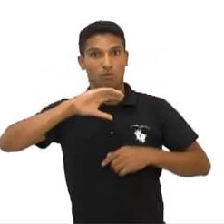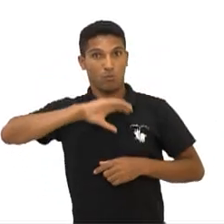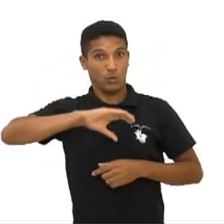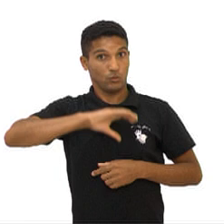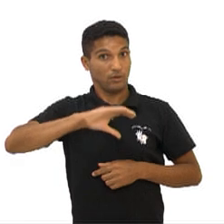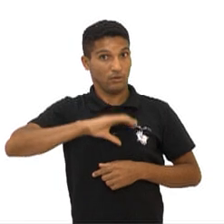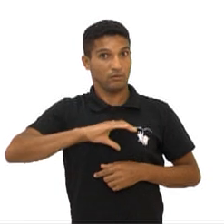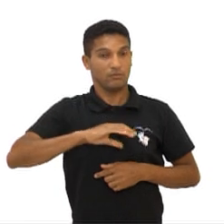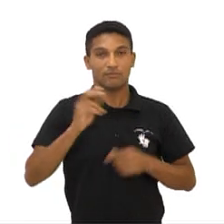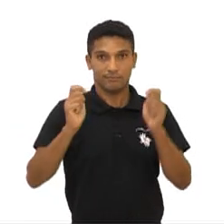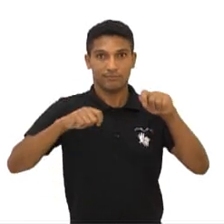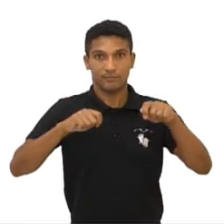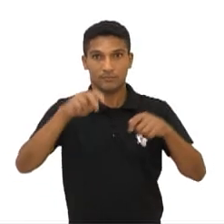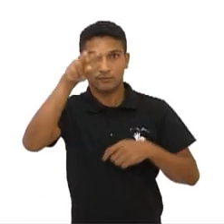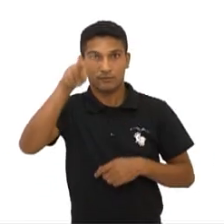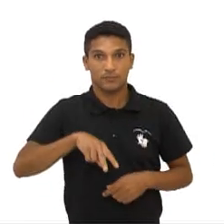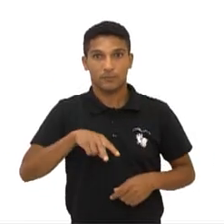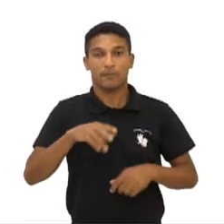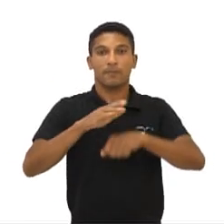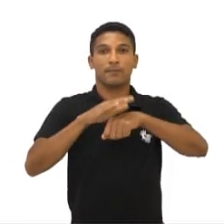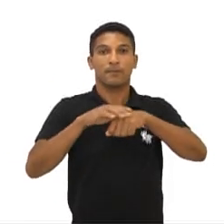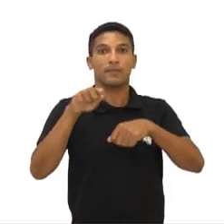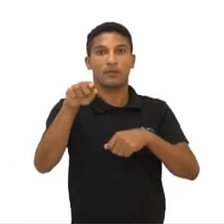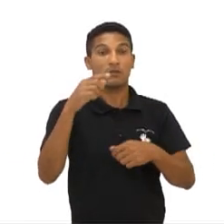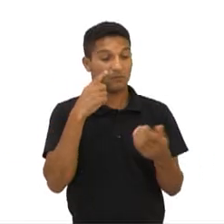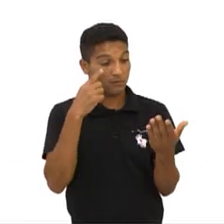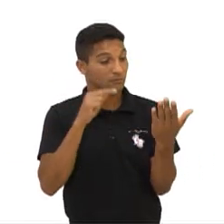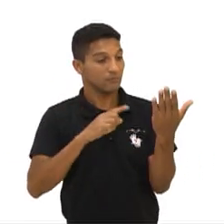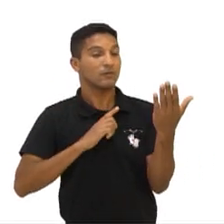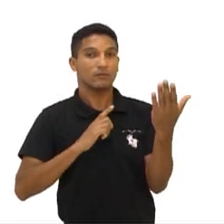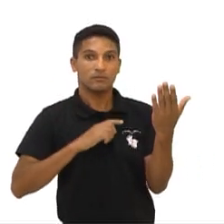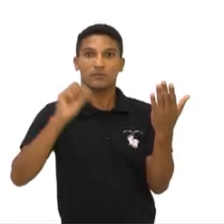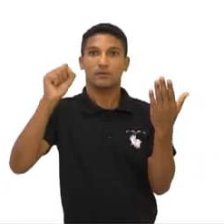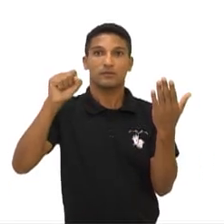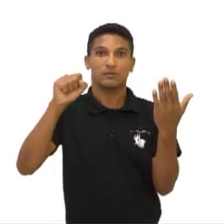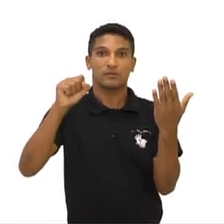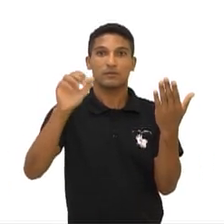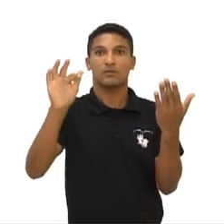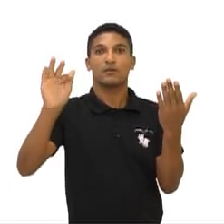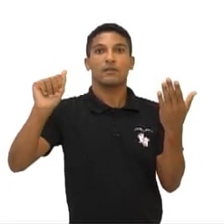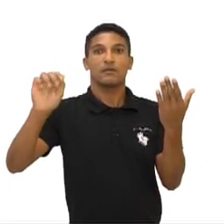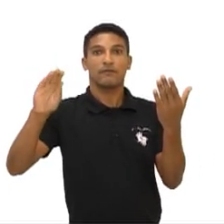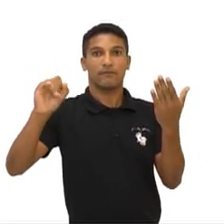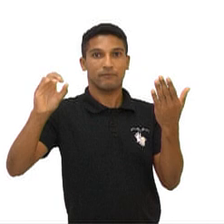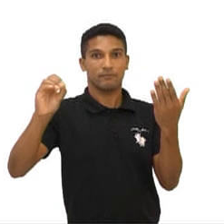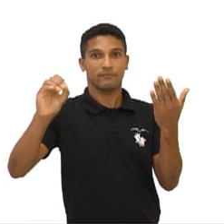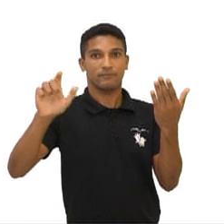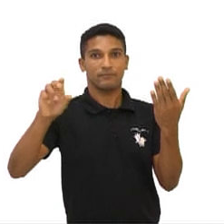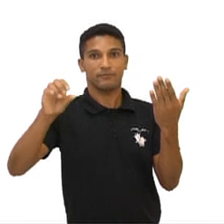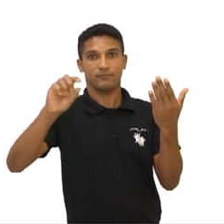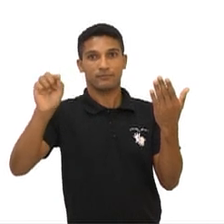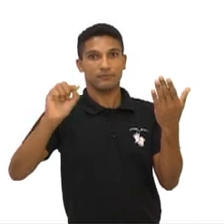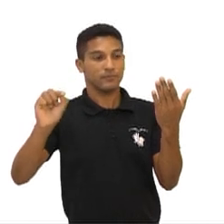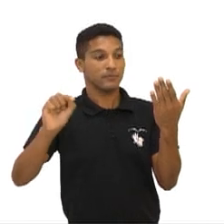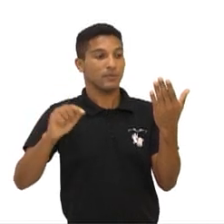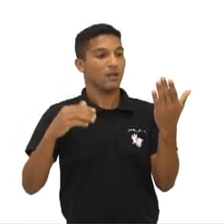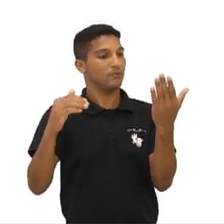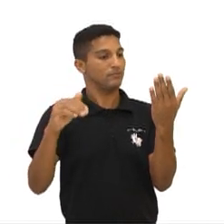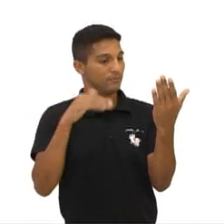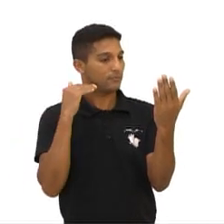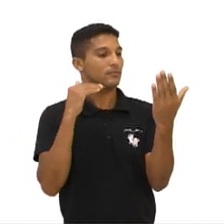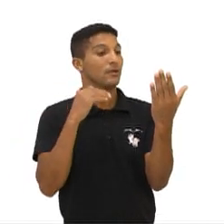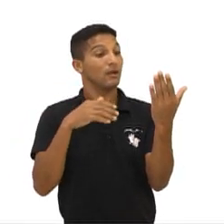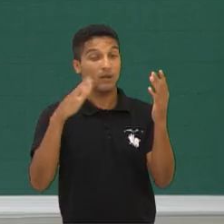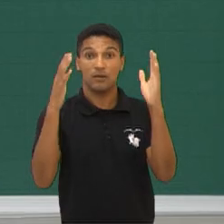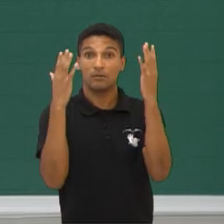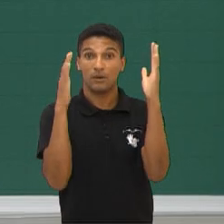Exatamente. Vamos lá. Tempo para vocês aí? Tem alguma coisa para a Temos, temos sim. O Fábio Luiz de Mello mandou uma mensagem para nós. Parabéns